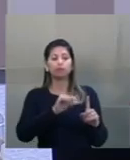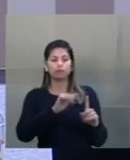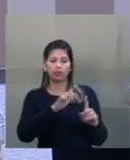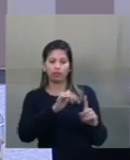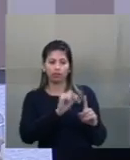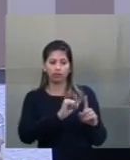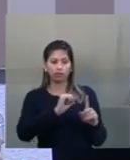Presidente, senhoras